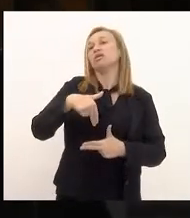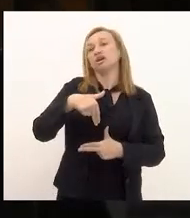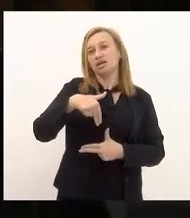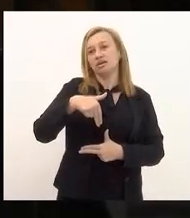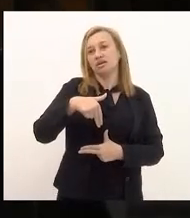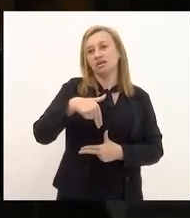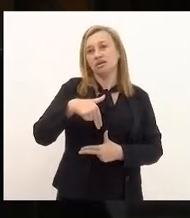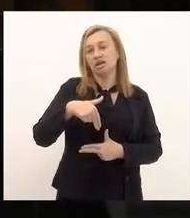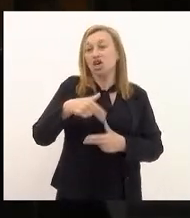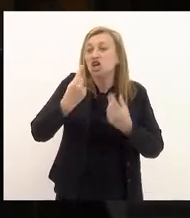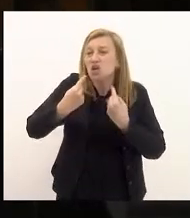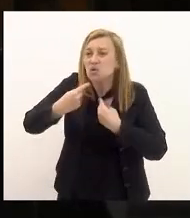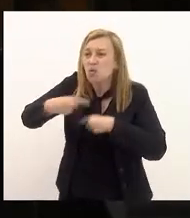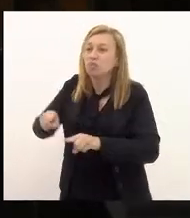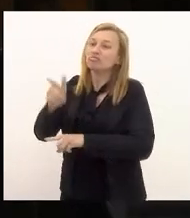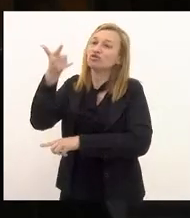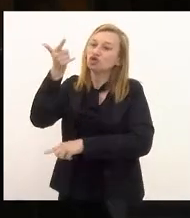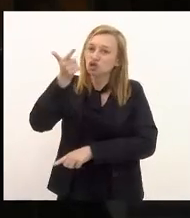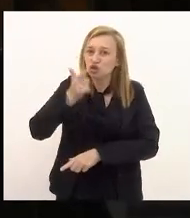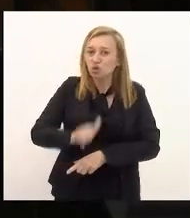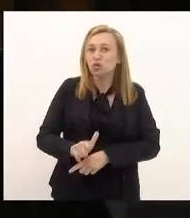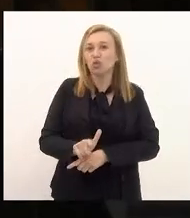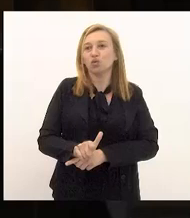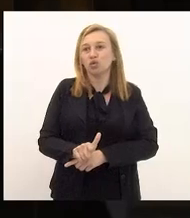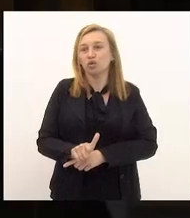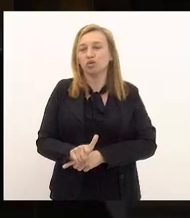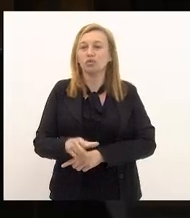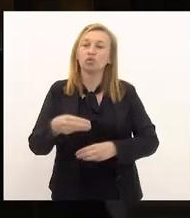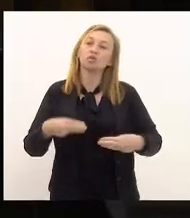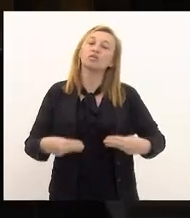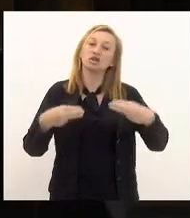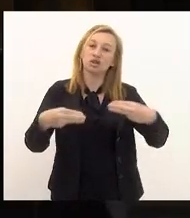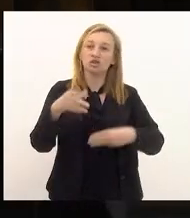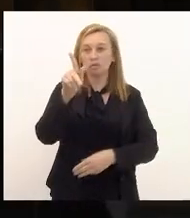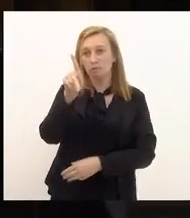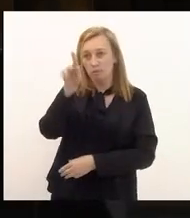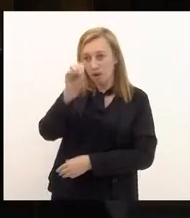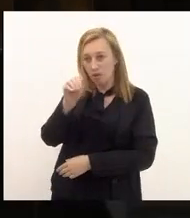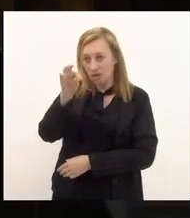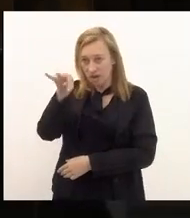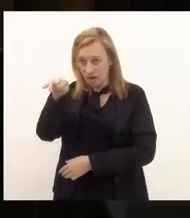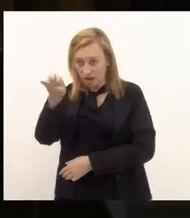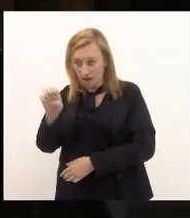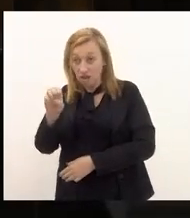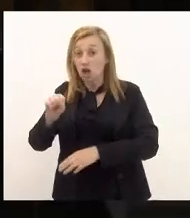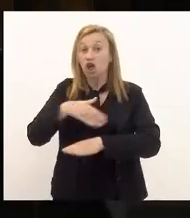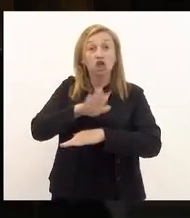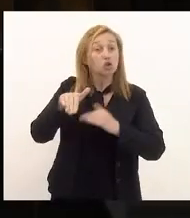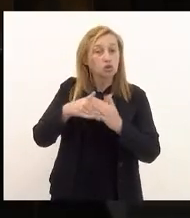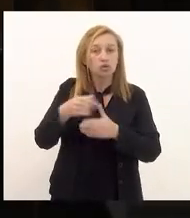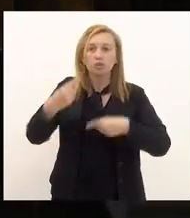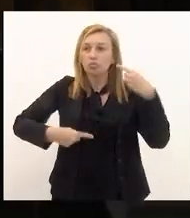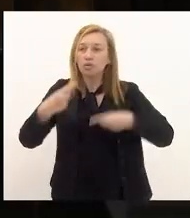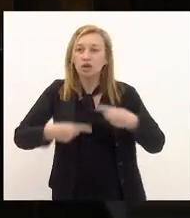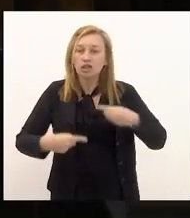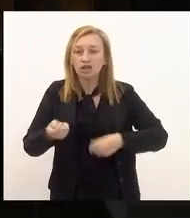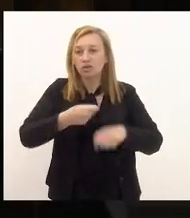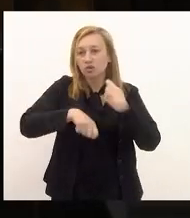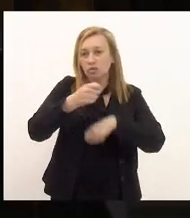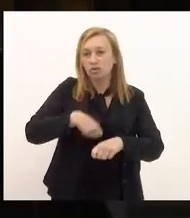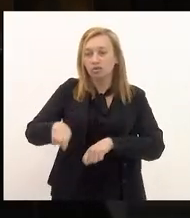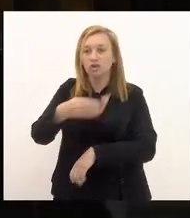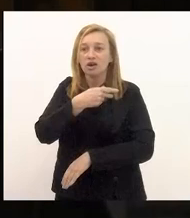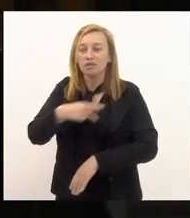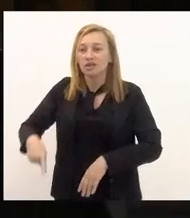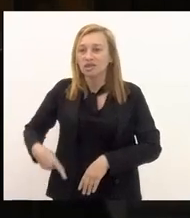e atacar mais uma vez o ministro Paulo Guedes e toda a política econômica do presidente Bolsonaro